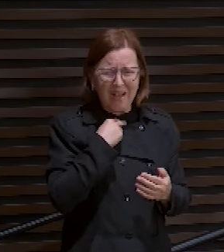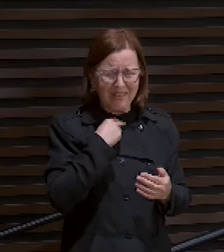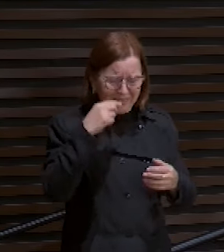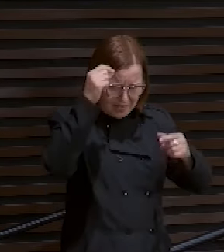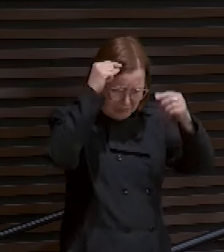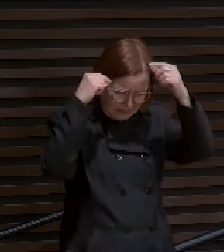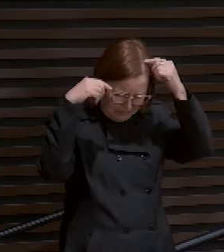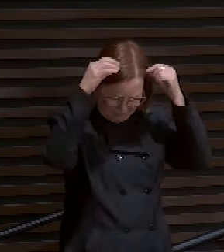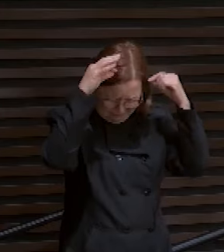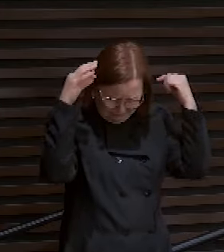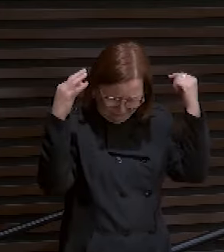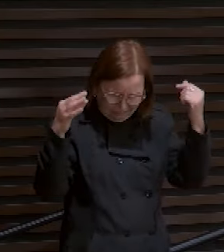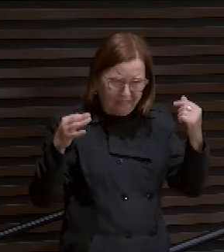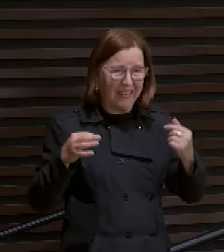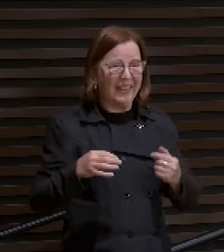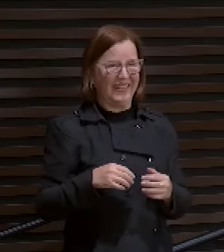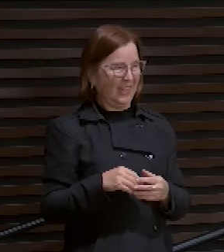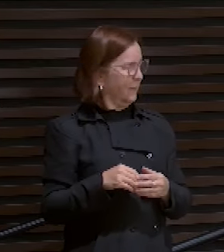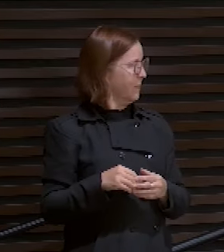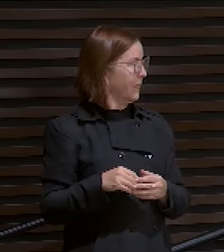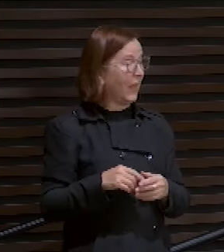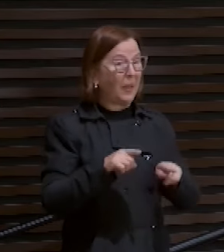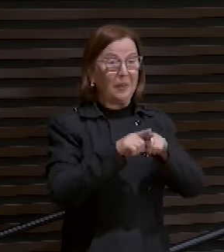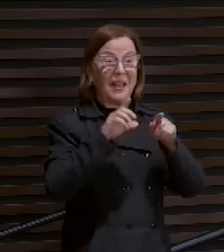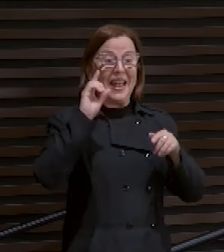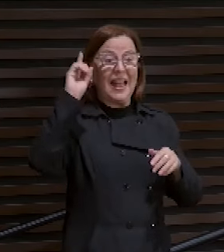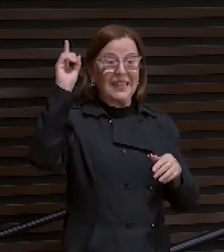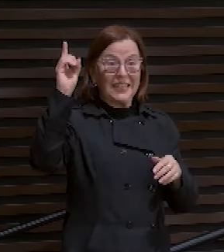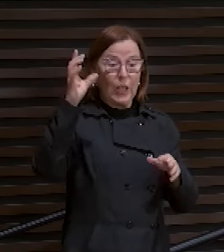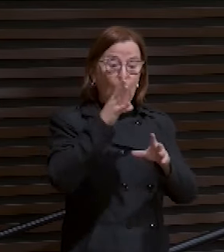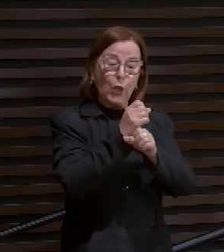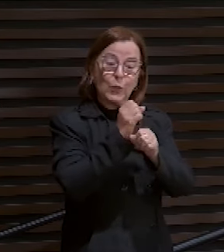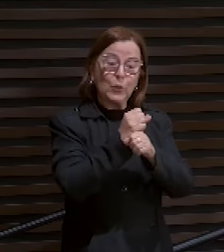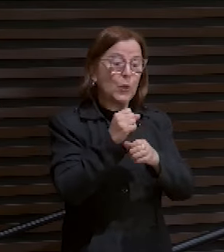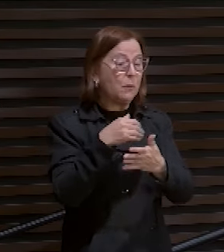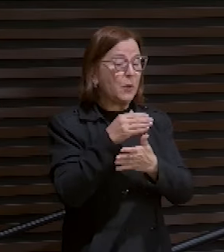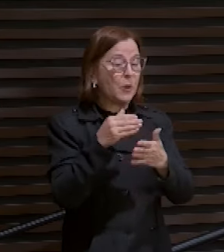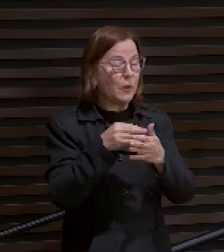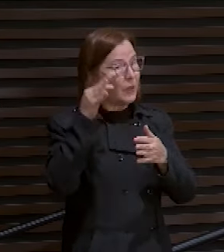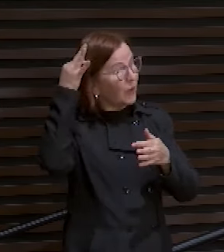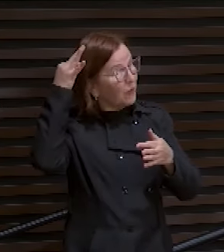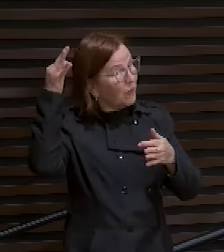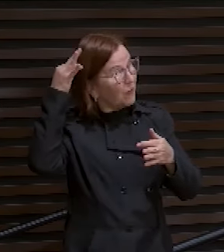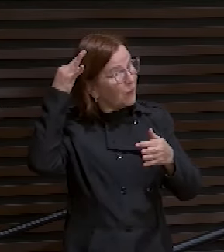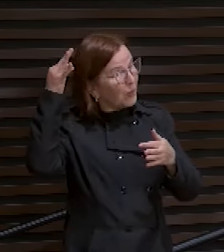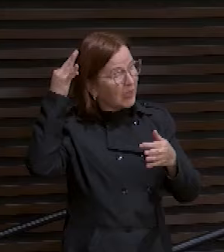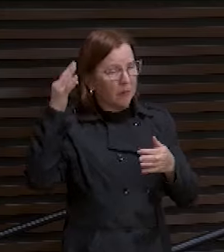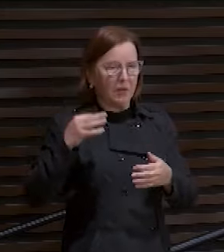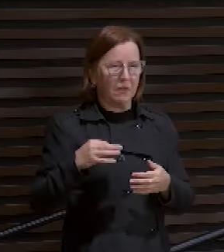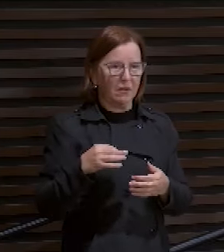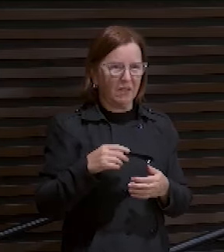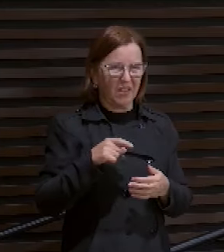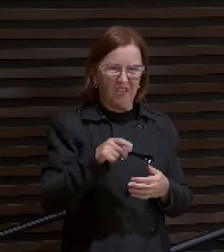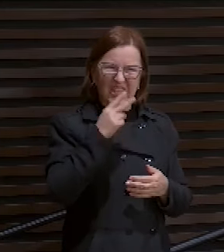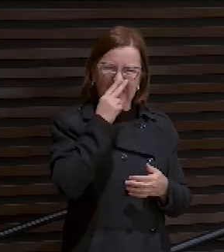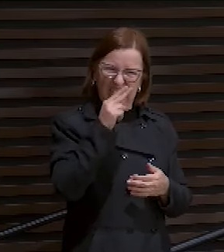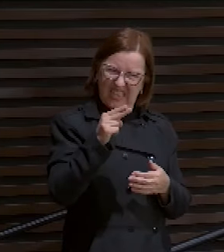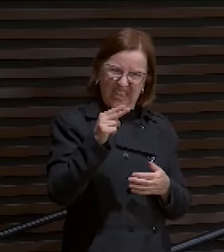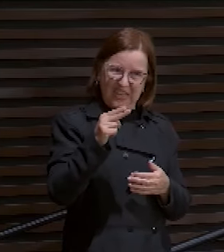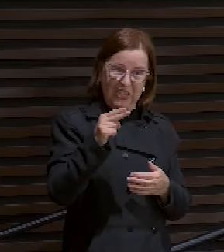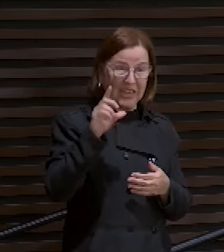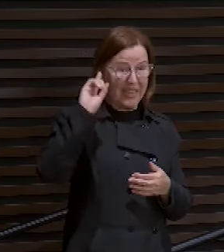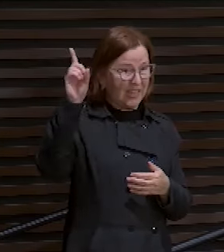cabelos. Ele contabiliza fio de cabelo, não vai cuidar do seu problema. Ou vou chamar o ser do quê, hein?